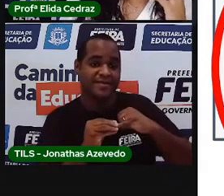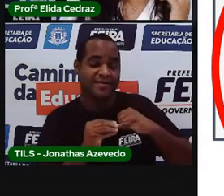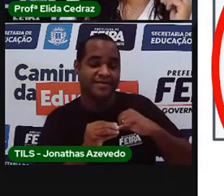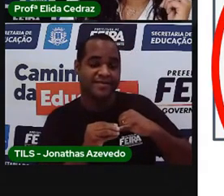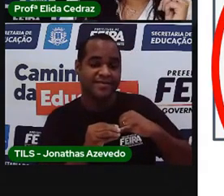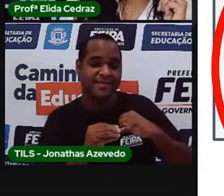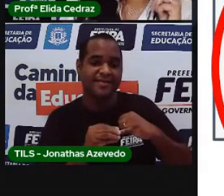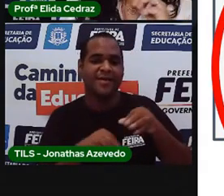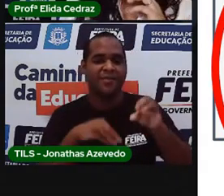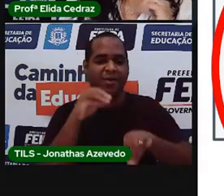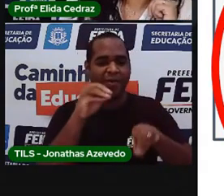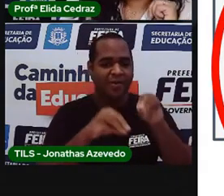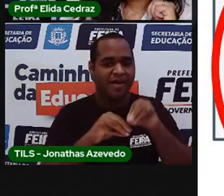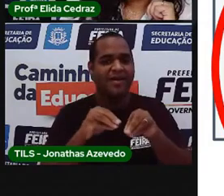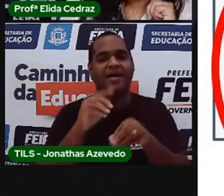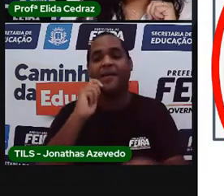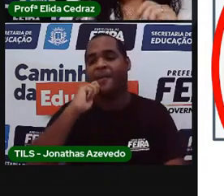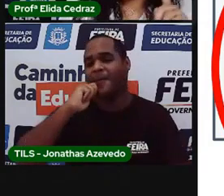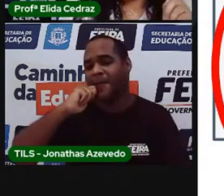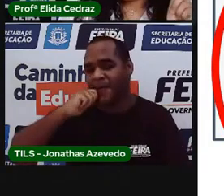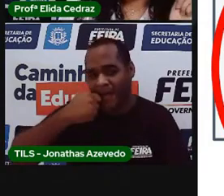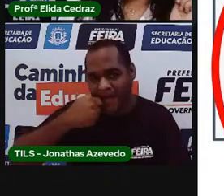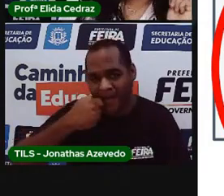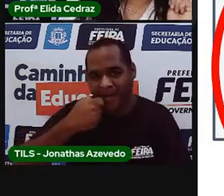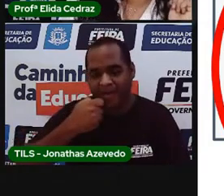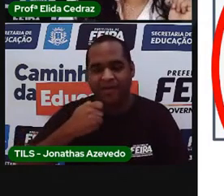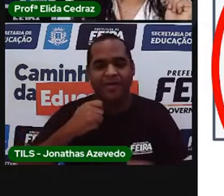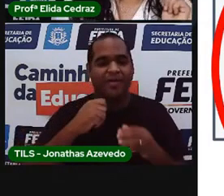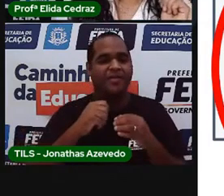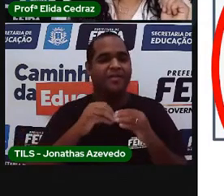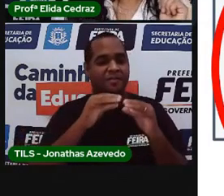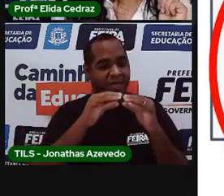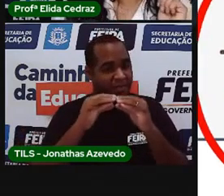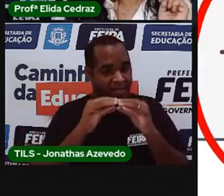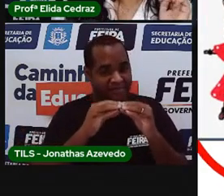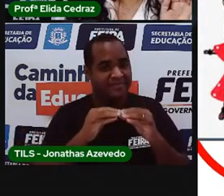Ah, isso mesmo. Pão de milho. Muito bem.